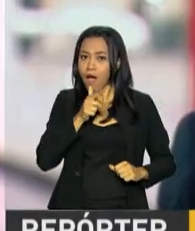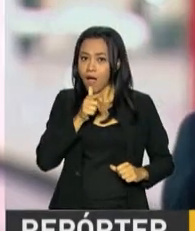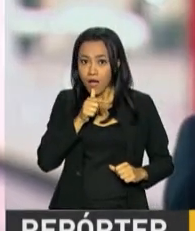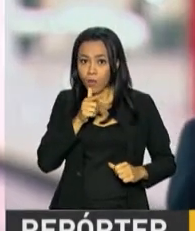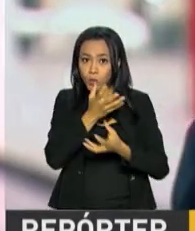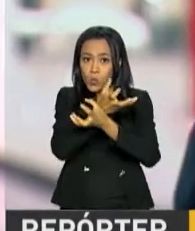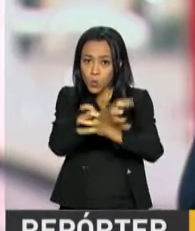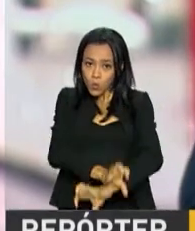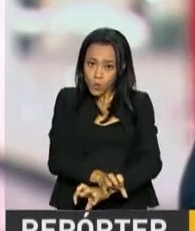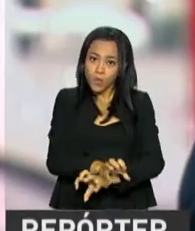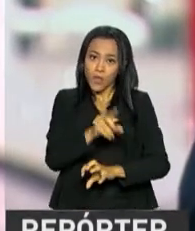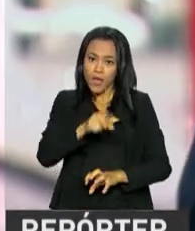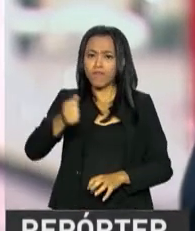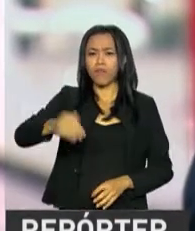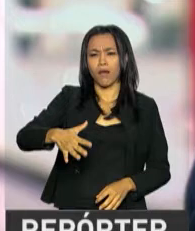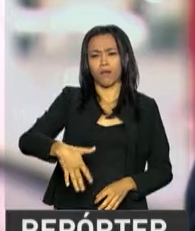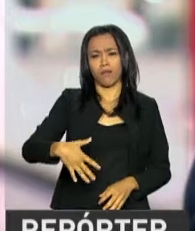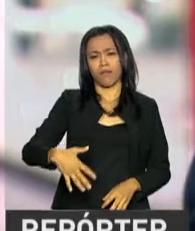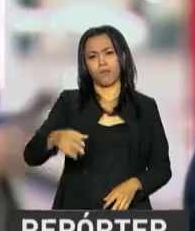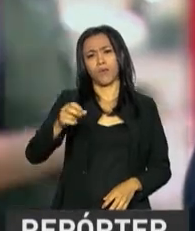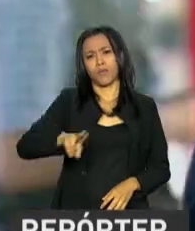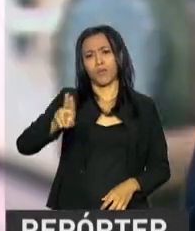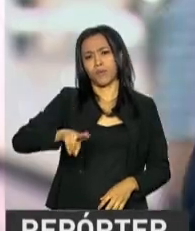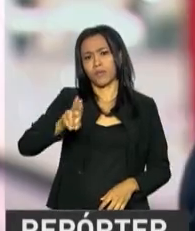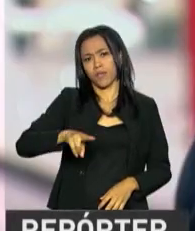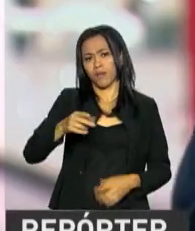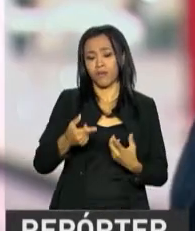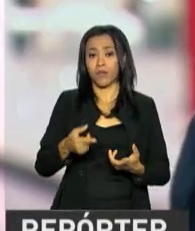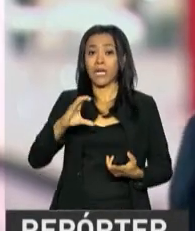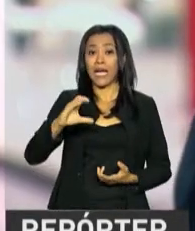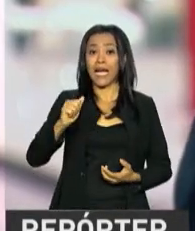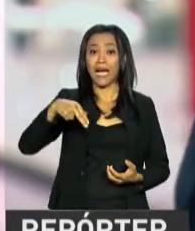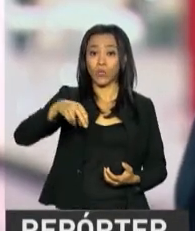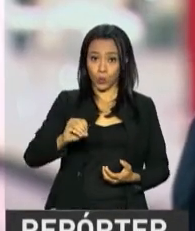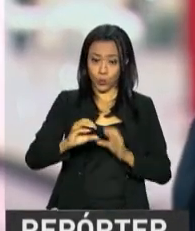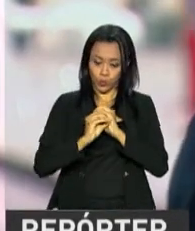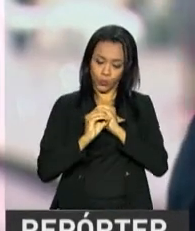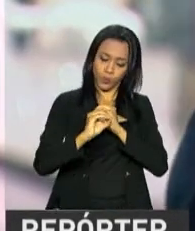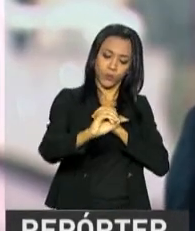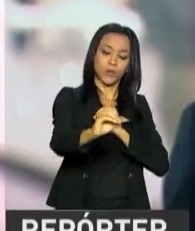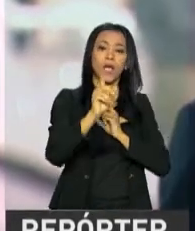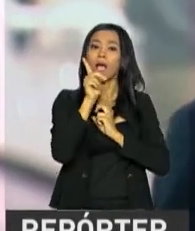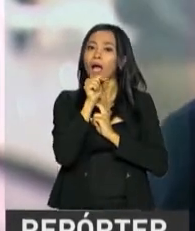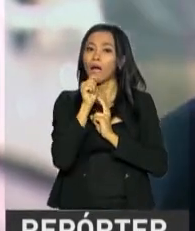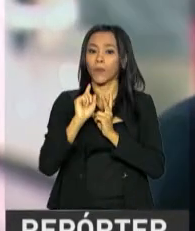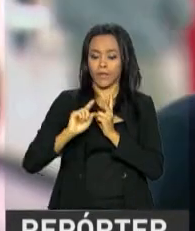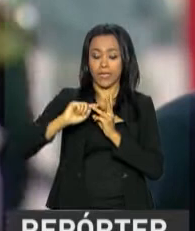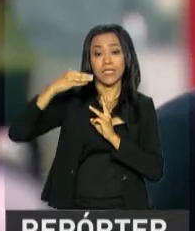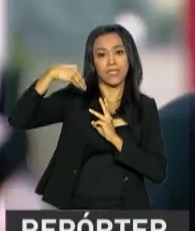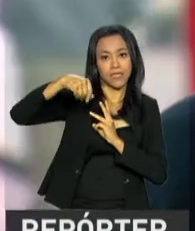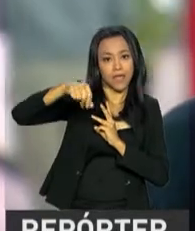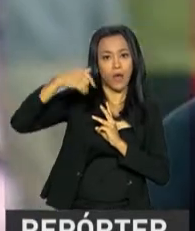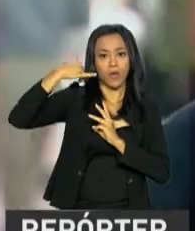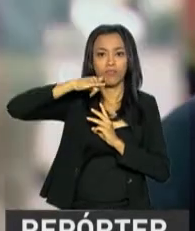Ele era totalmente de baixo custo, pois utilizava canos de PVC e apenas água, sal e energia elétrica. O que você